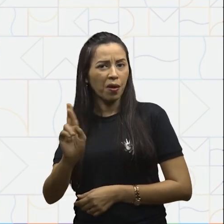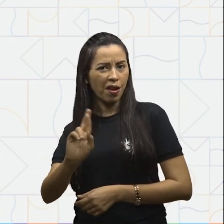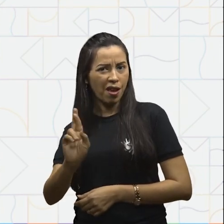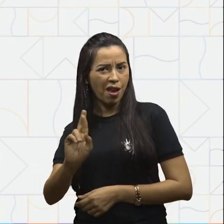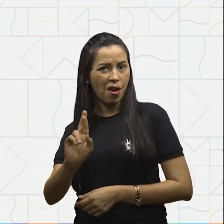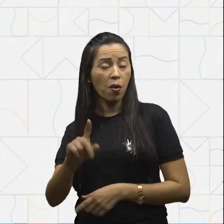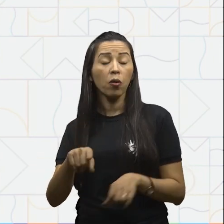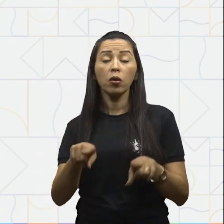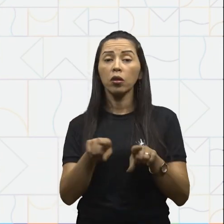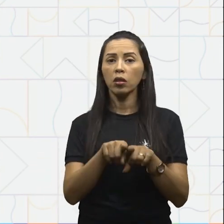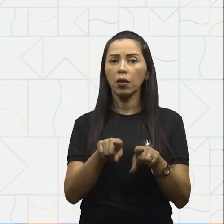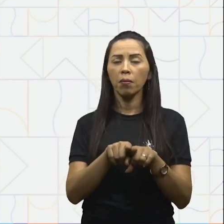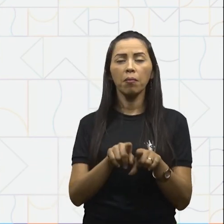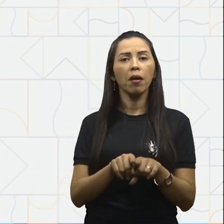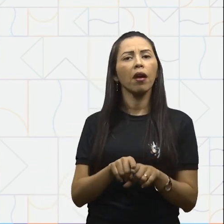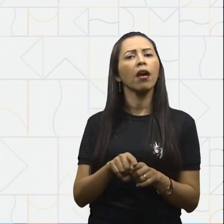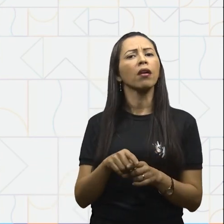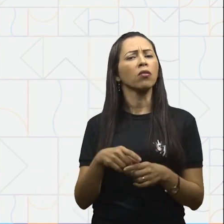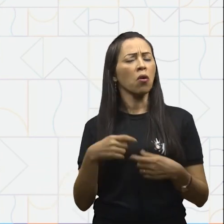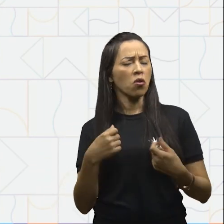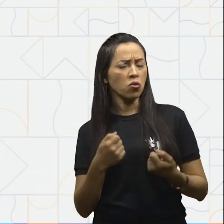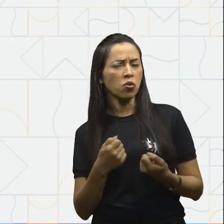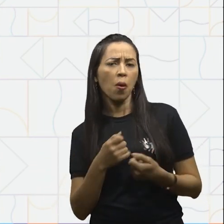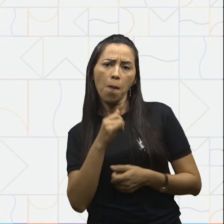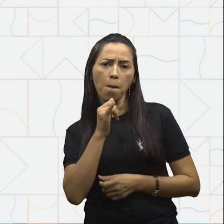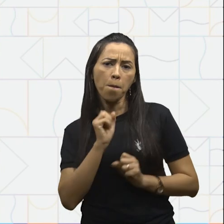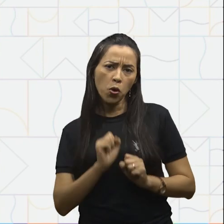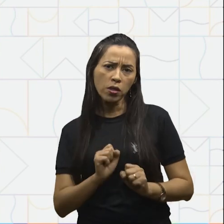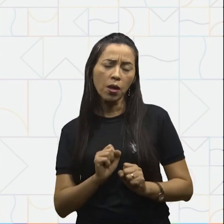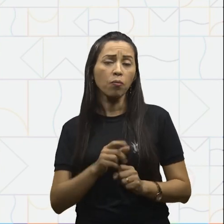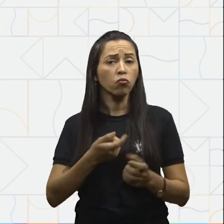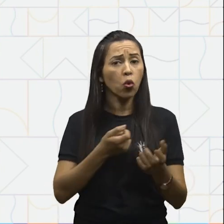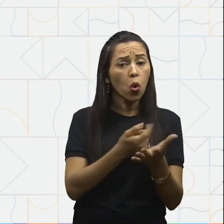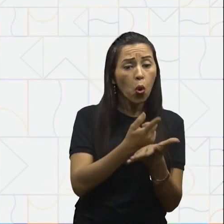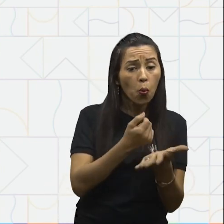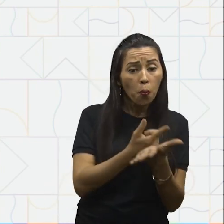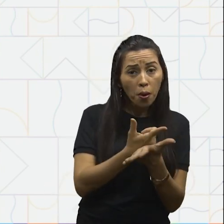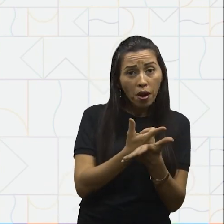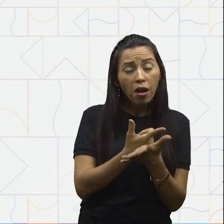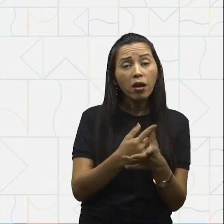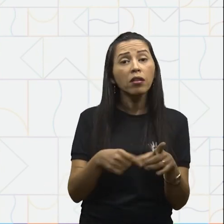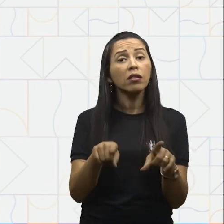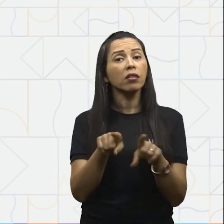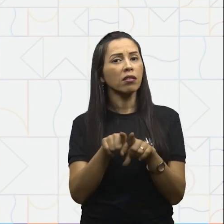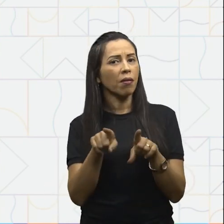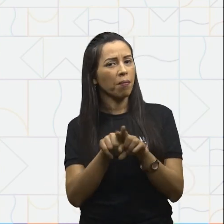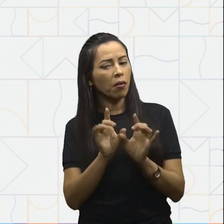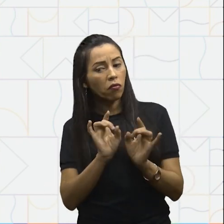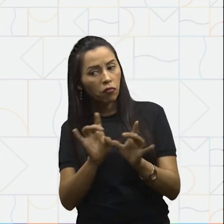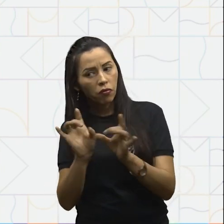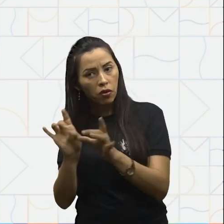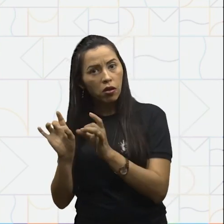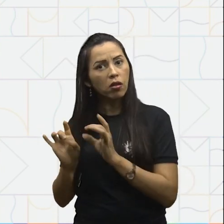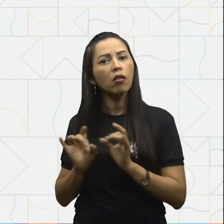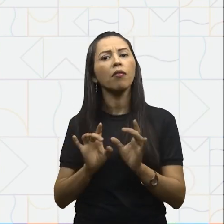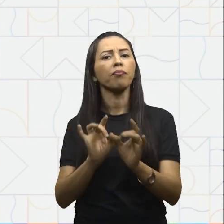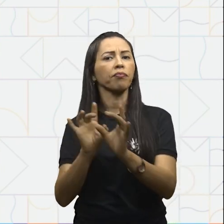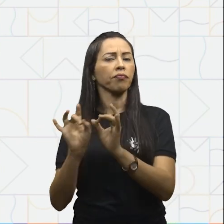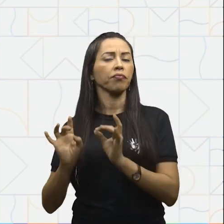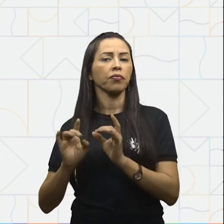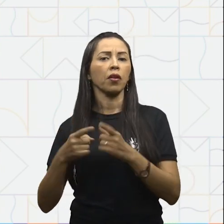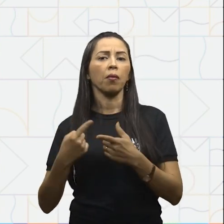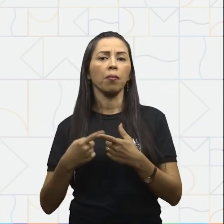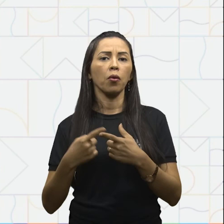estabelecemos relações de compra e também venda. Onde